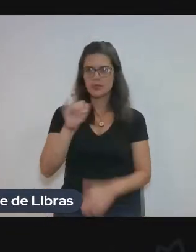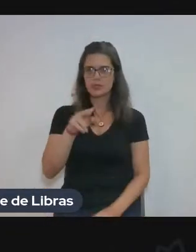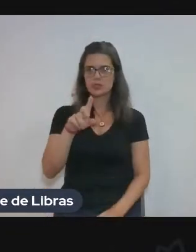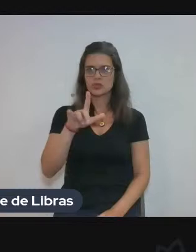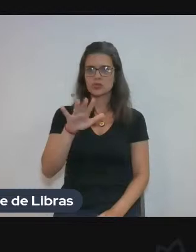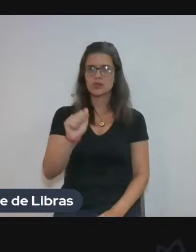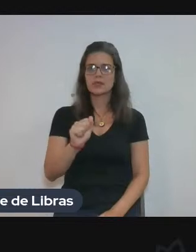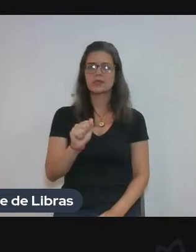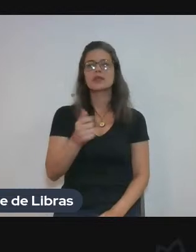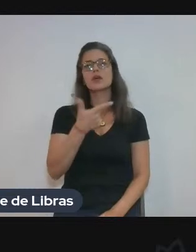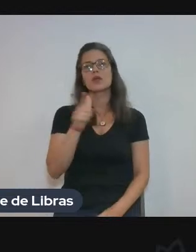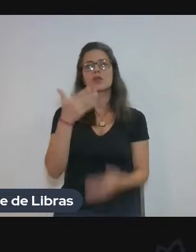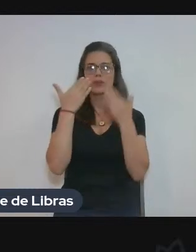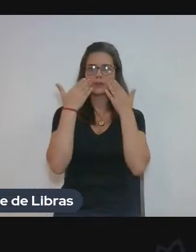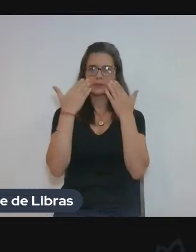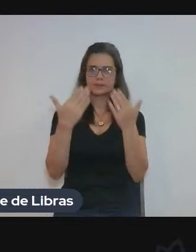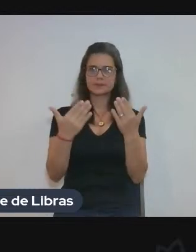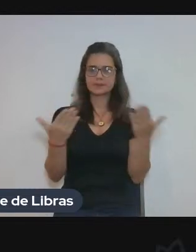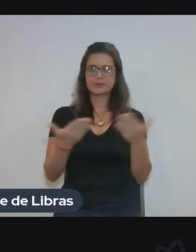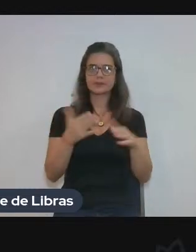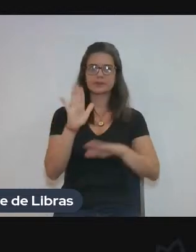Próxima apresentação.